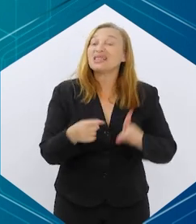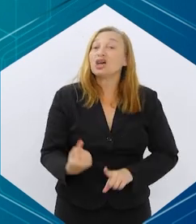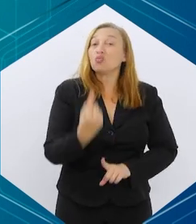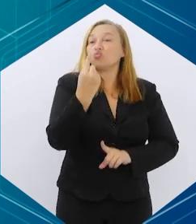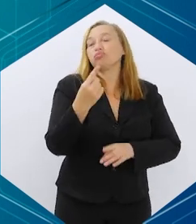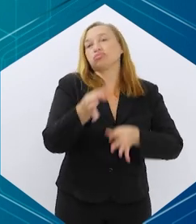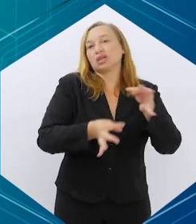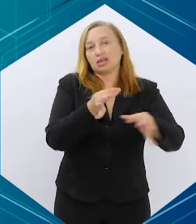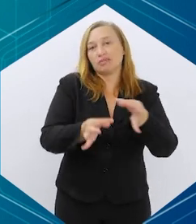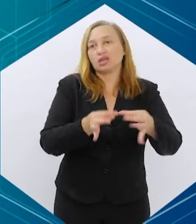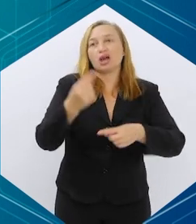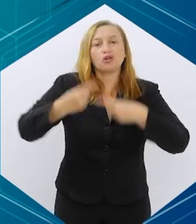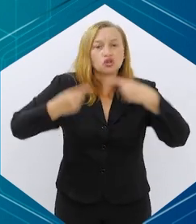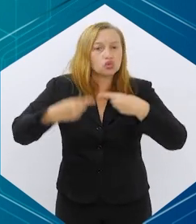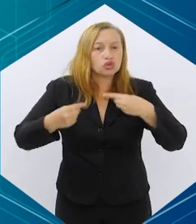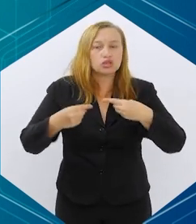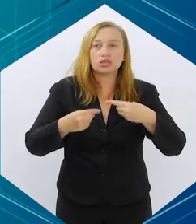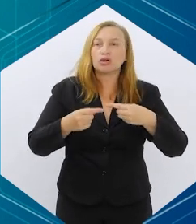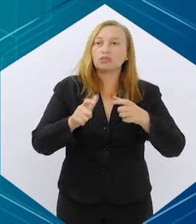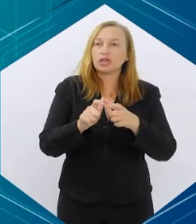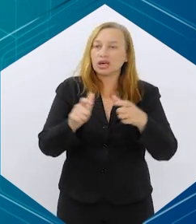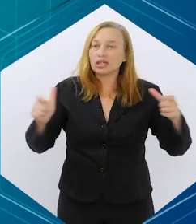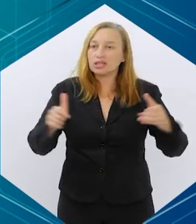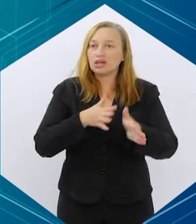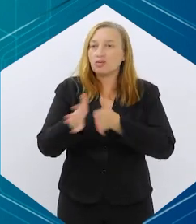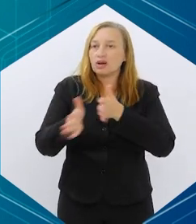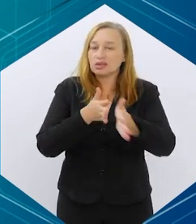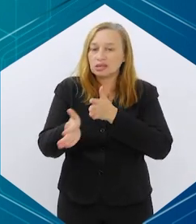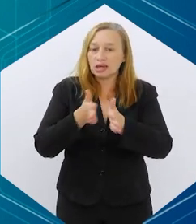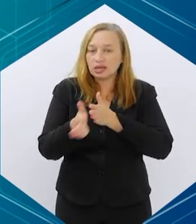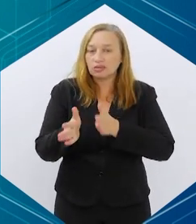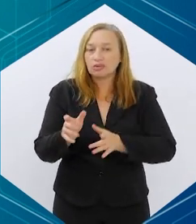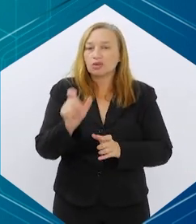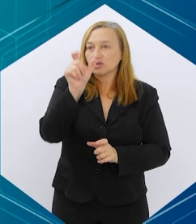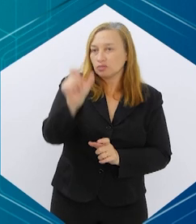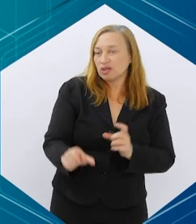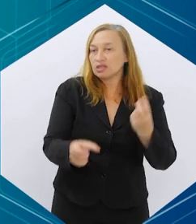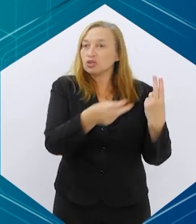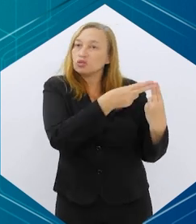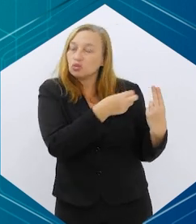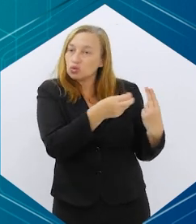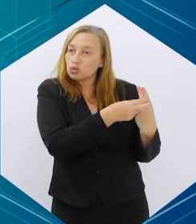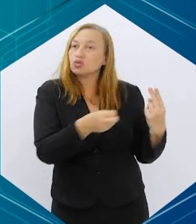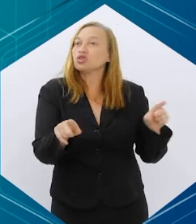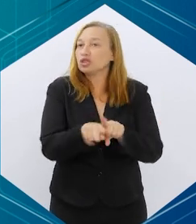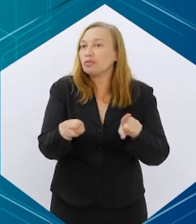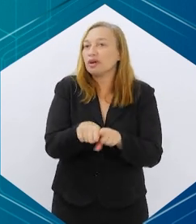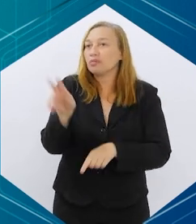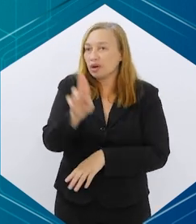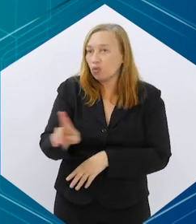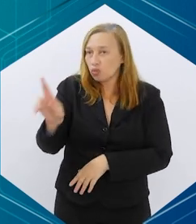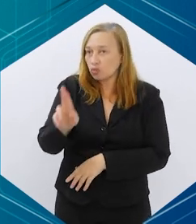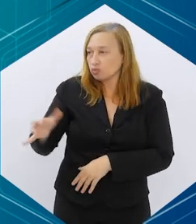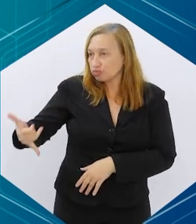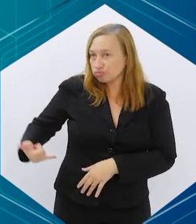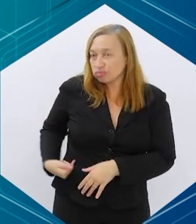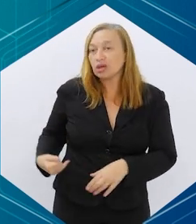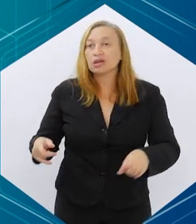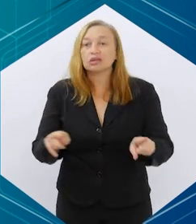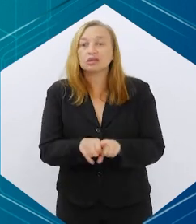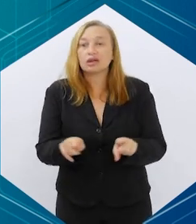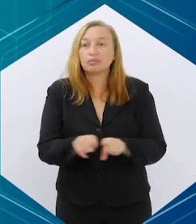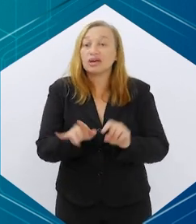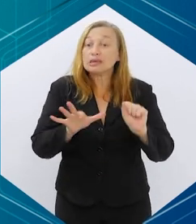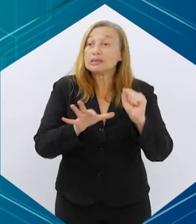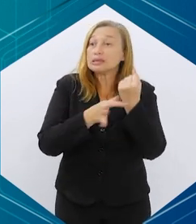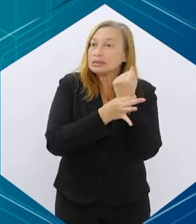Então, é uma discussão a gente aumentar o acesso dos nossos pacientes aqui do SUS também para o uso dessas medicações. E